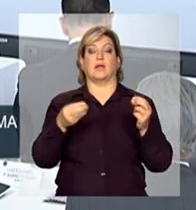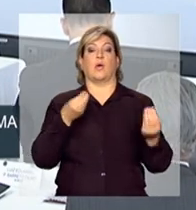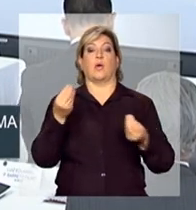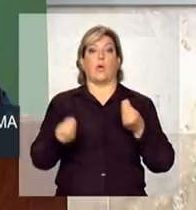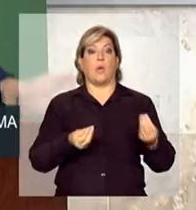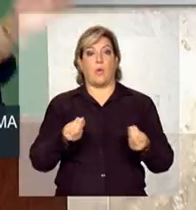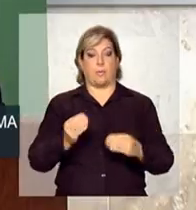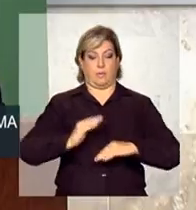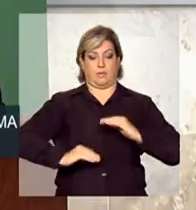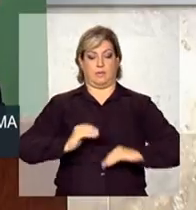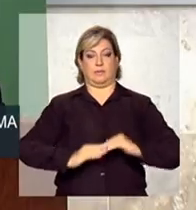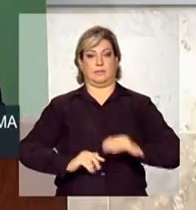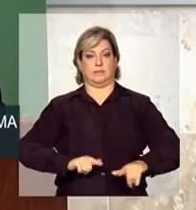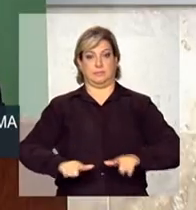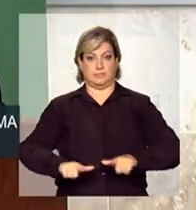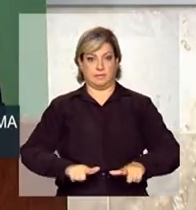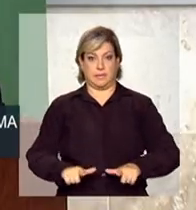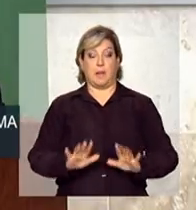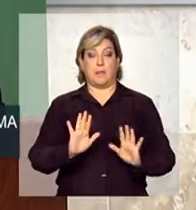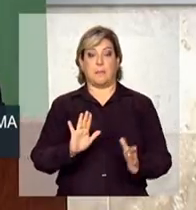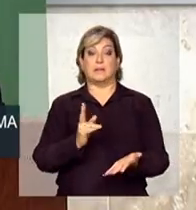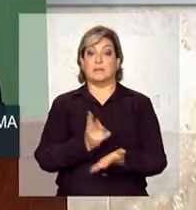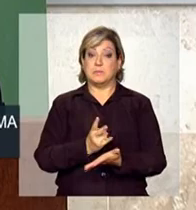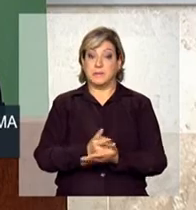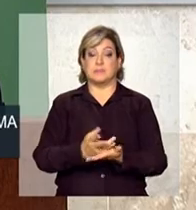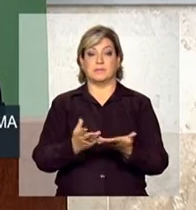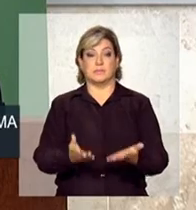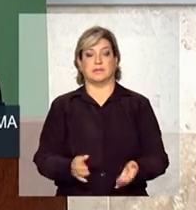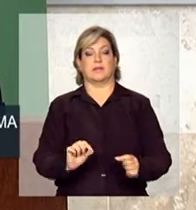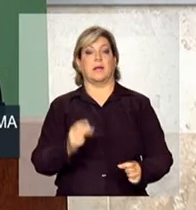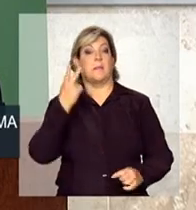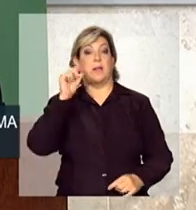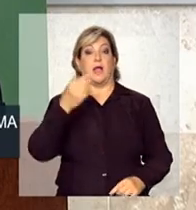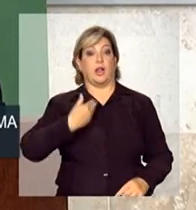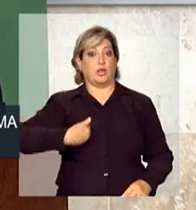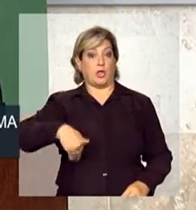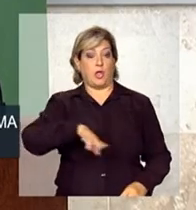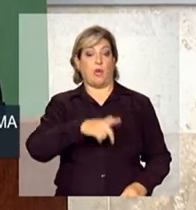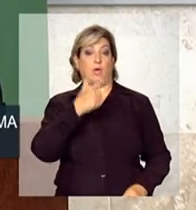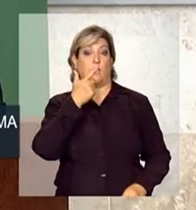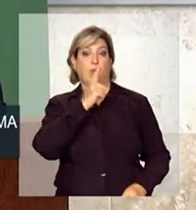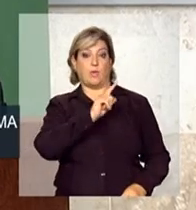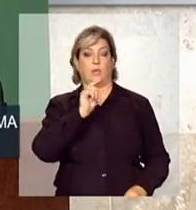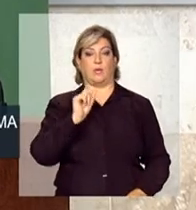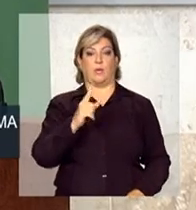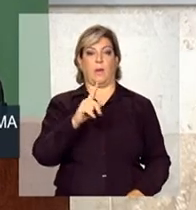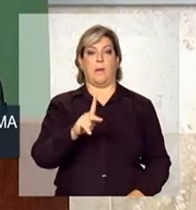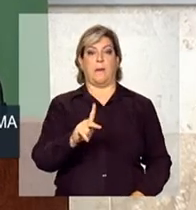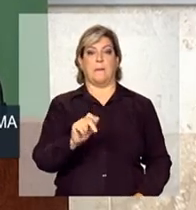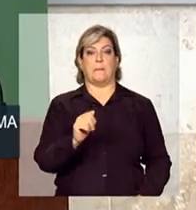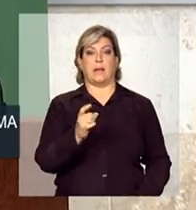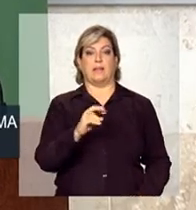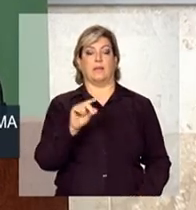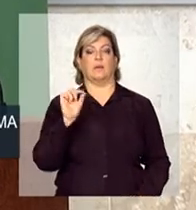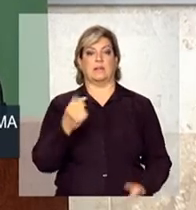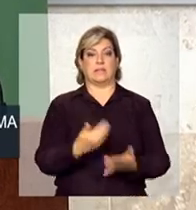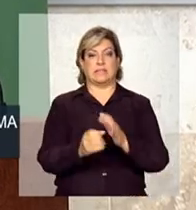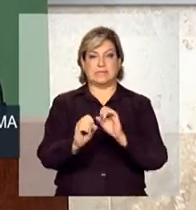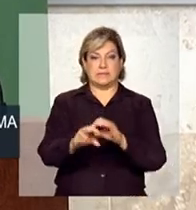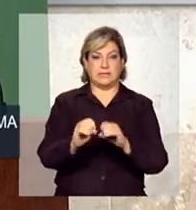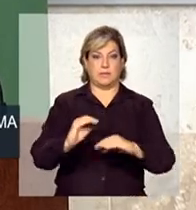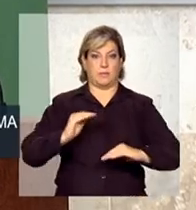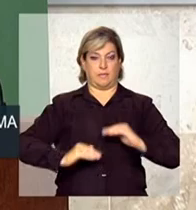profissional. Mas mesmo aí, para a gente garantir um padrão de ensino profissionalizante e